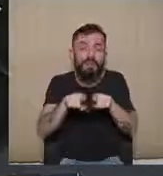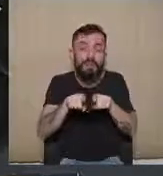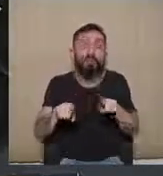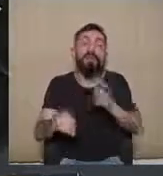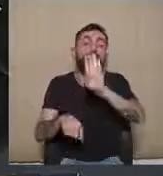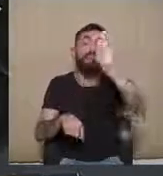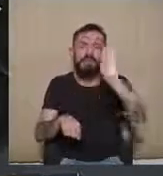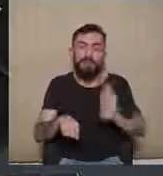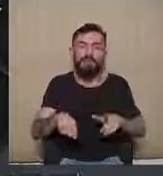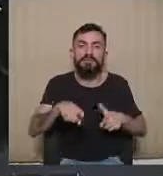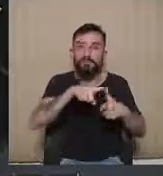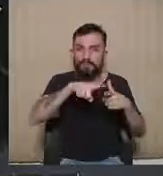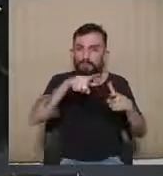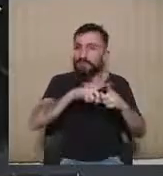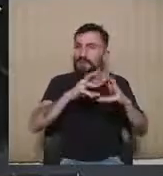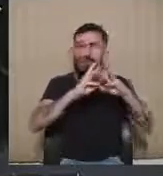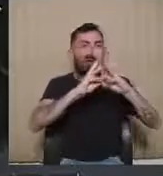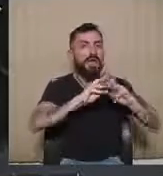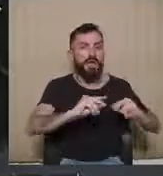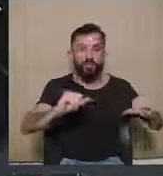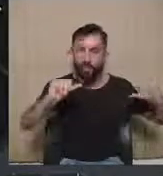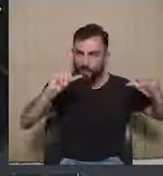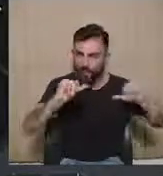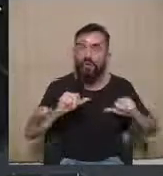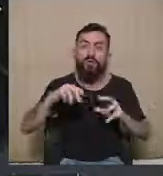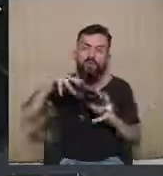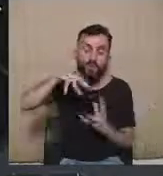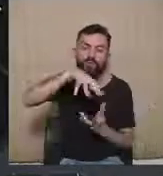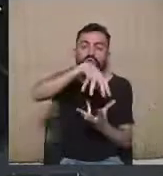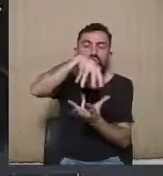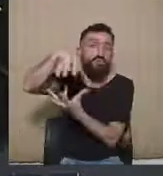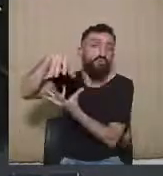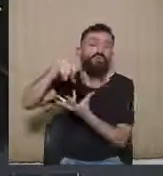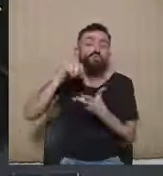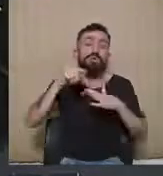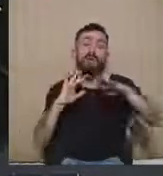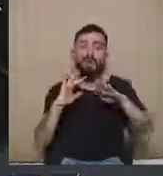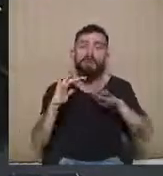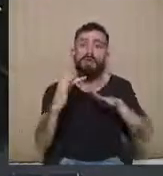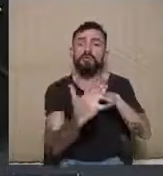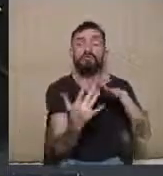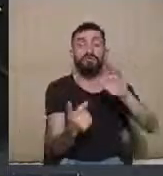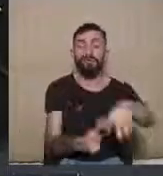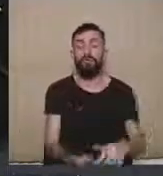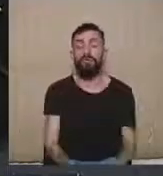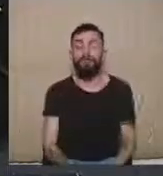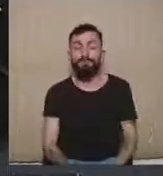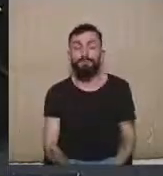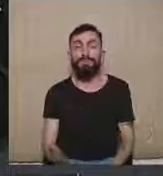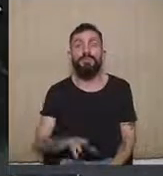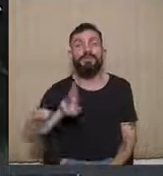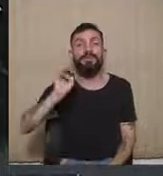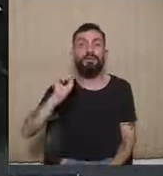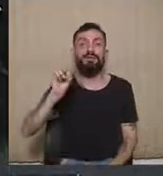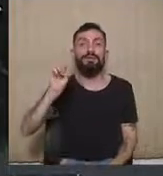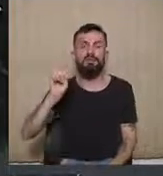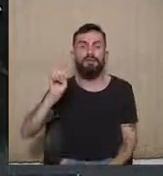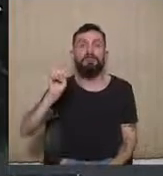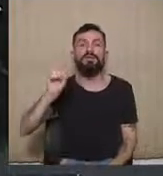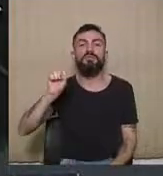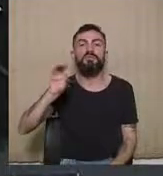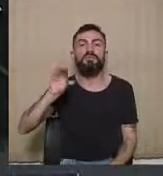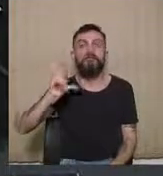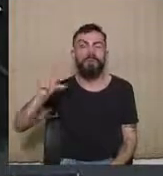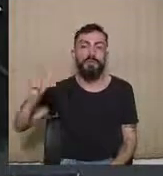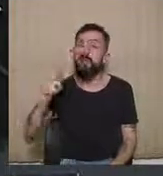como no mundo em geral, que é o problema das redes sociais. Que me parece que seria necessário uma legislação